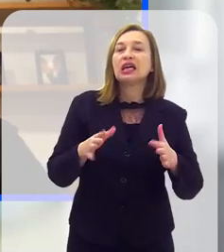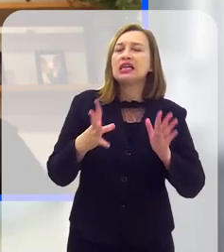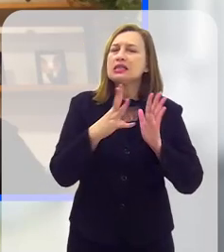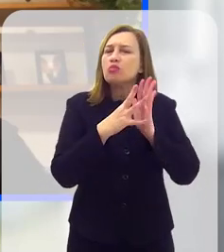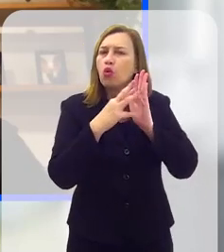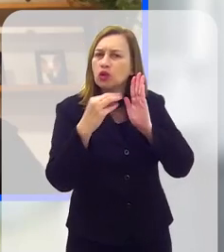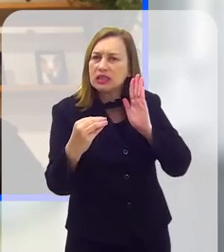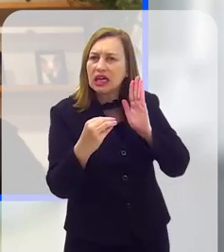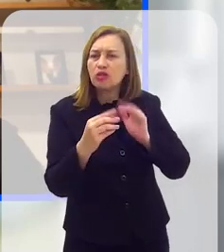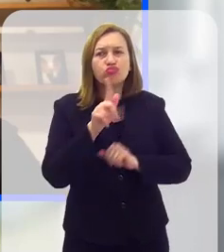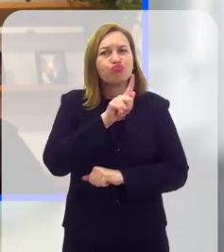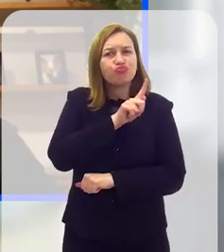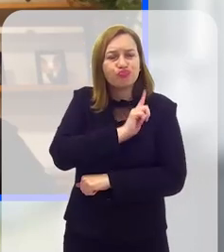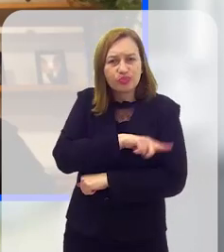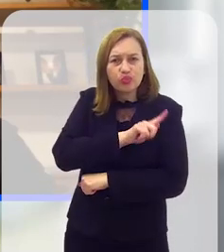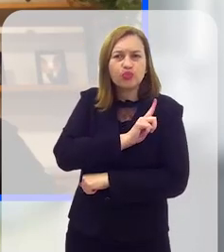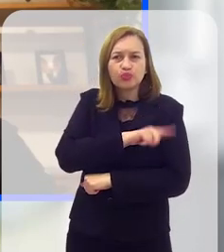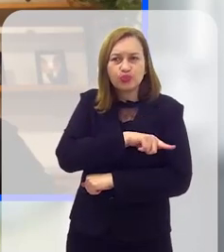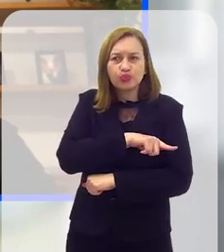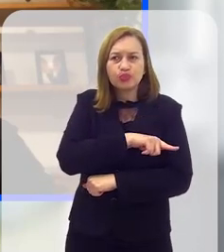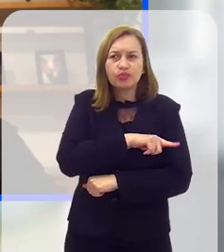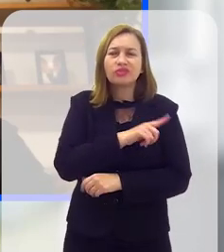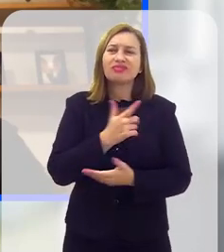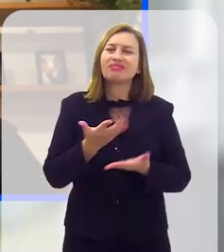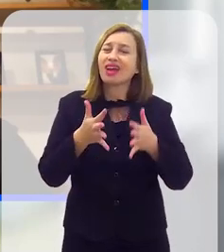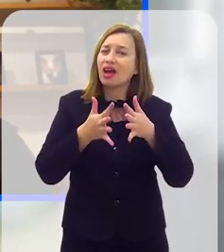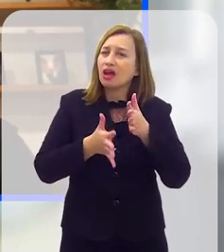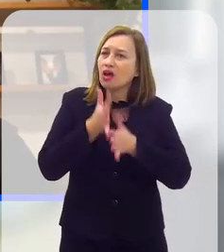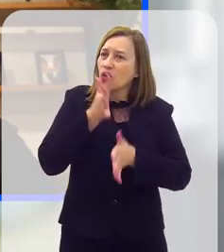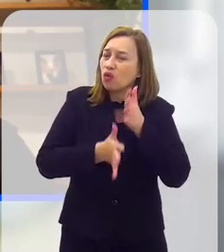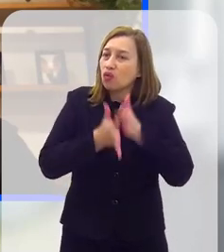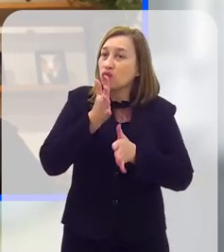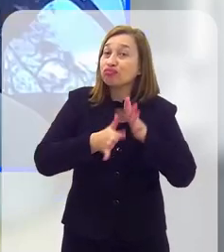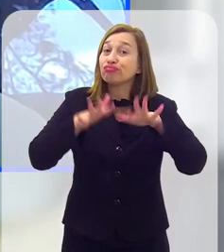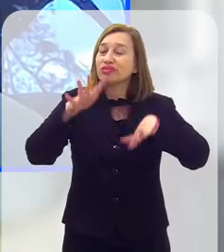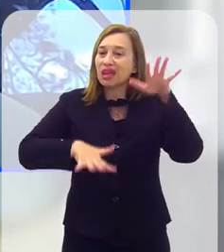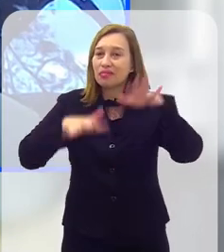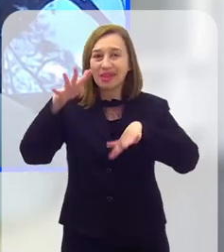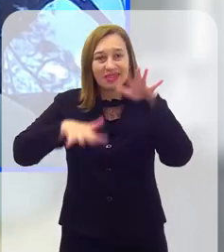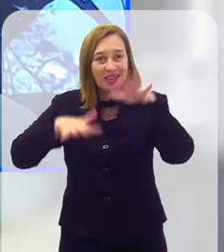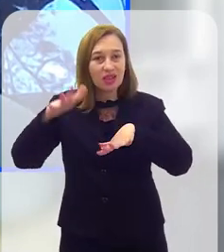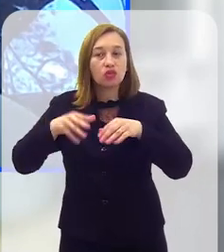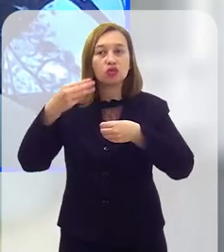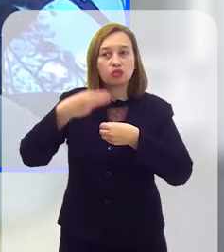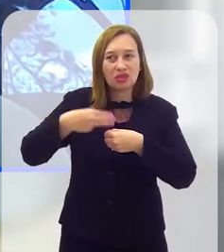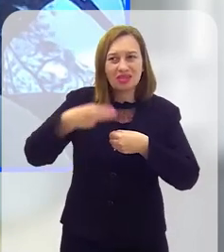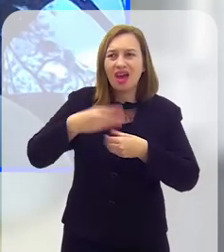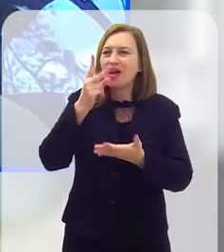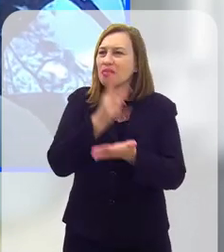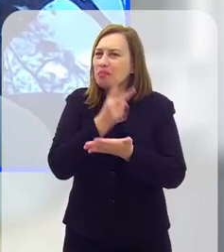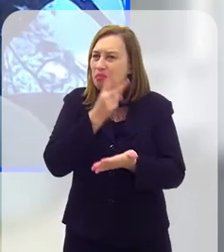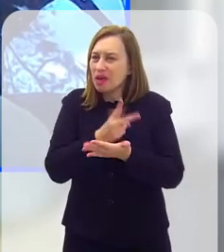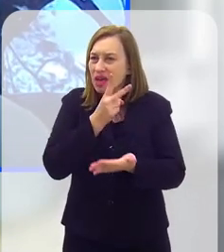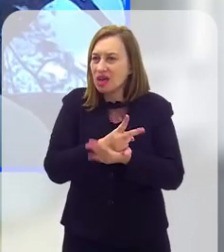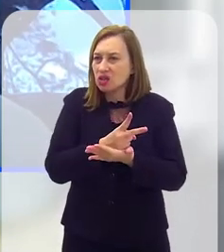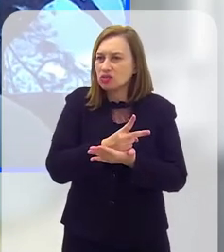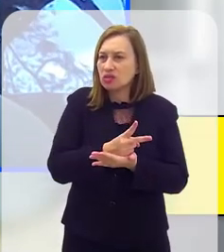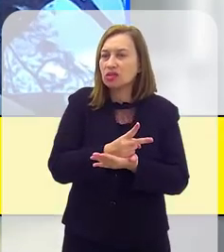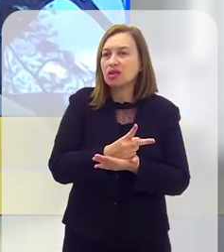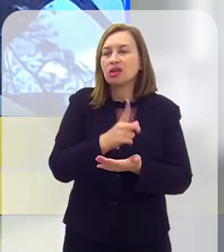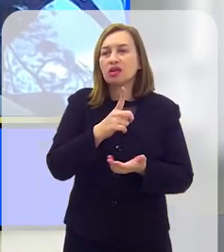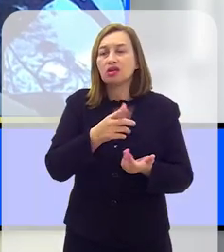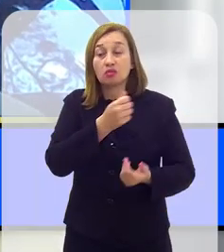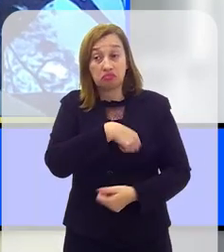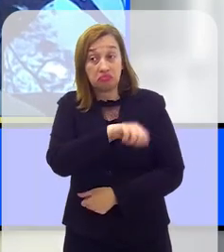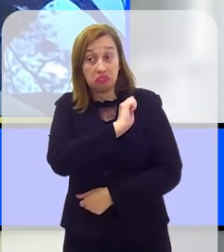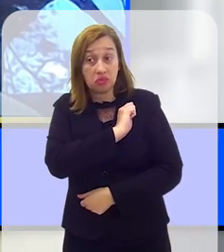sólidos. Esse modelo de gestão, ele é complexo dependendo do município que for, mesmo com a